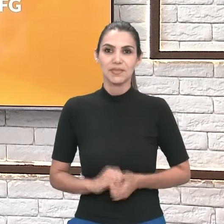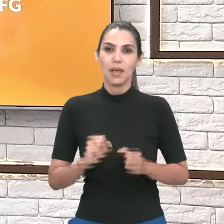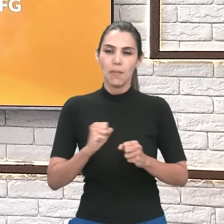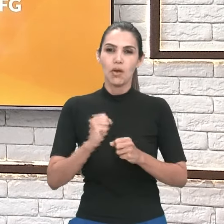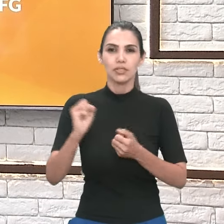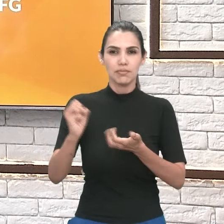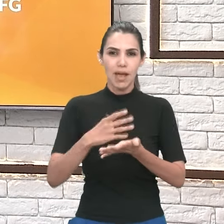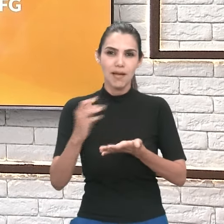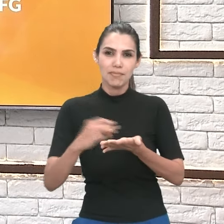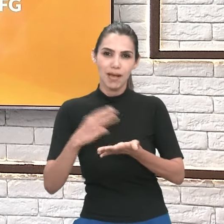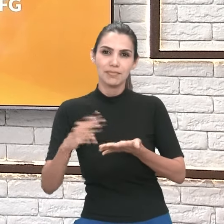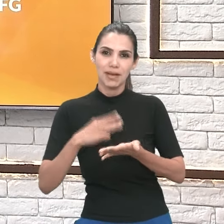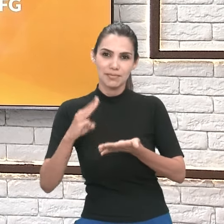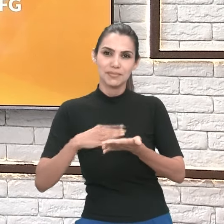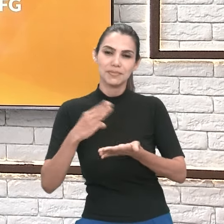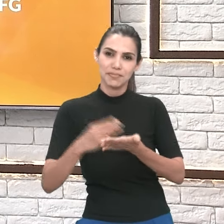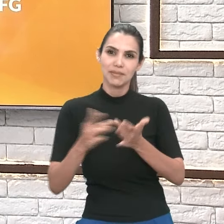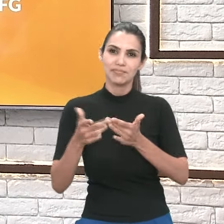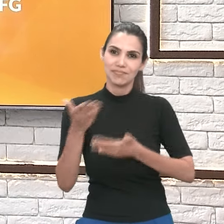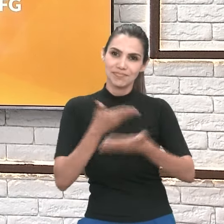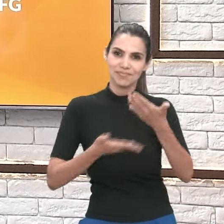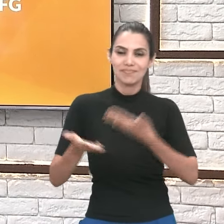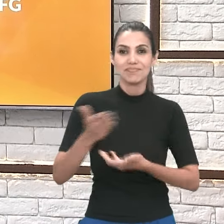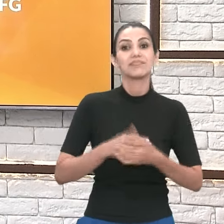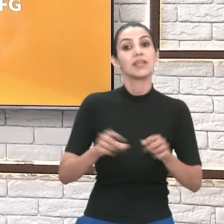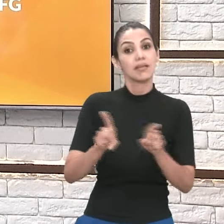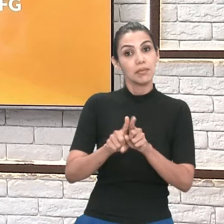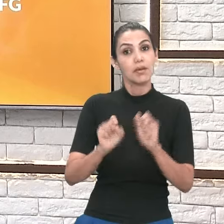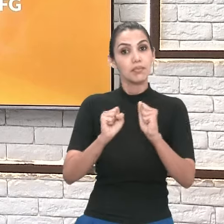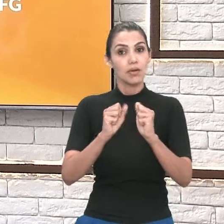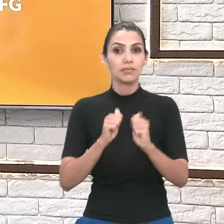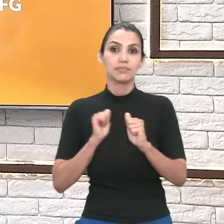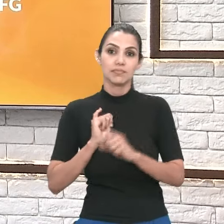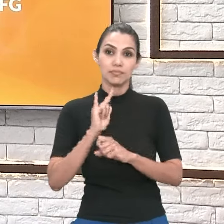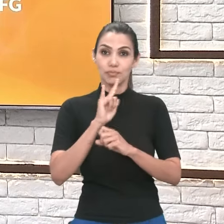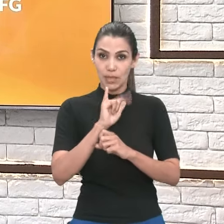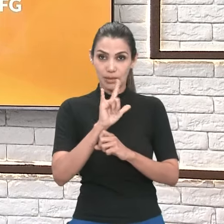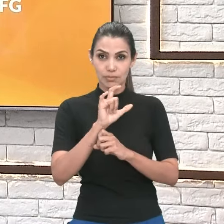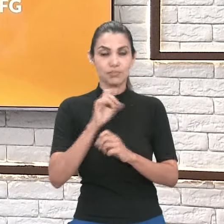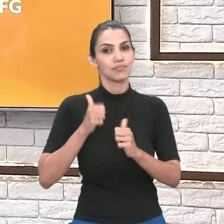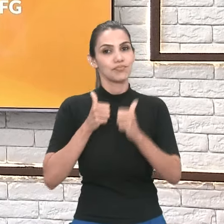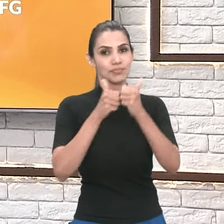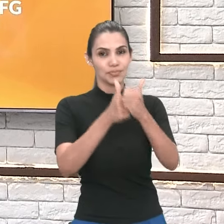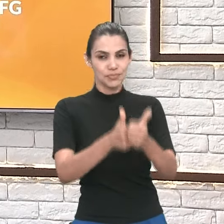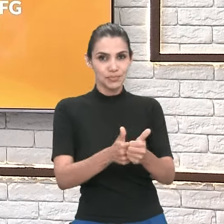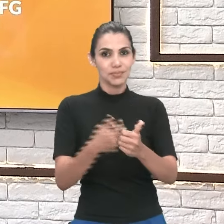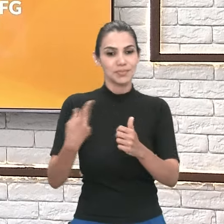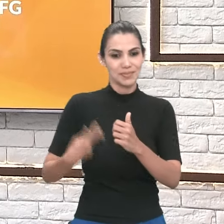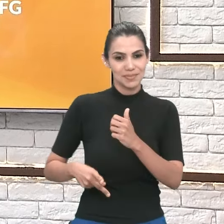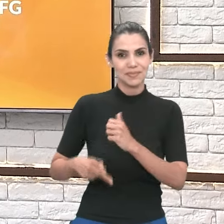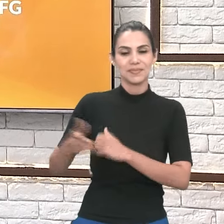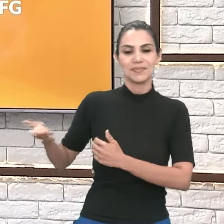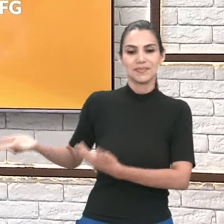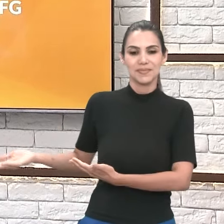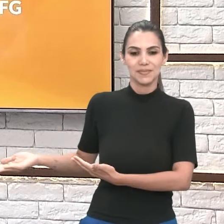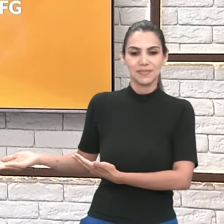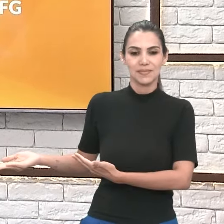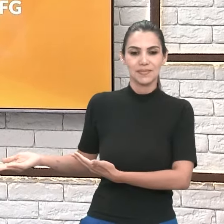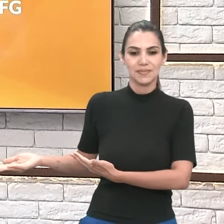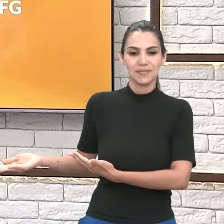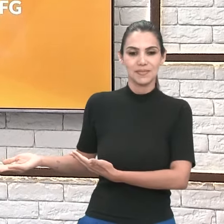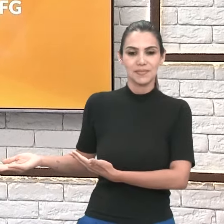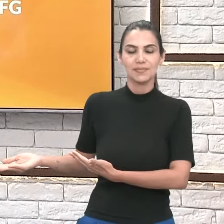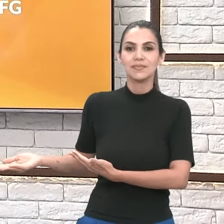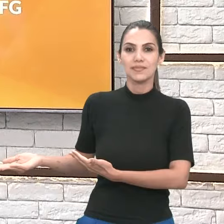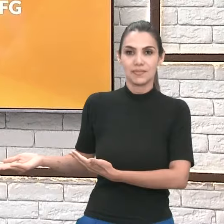-9181-1406. Você pode também começar a seguir a gente por meio do nosso Instagram, arroba TVUFG,